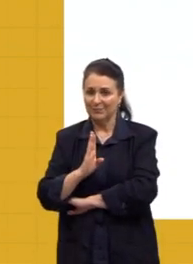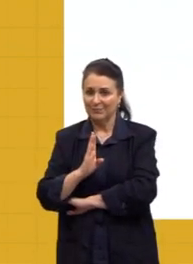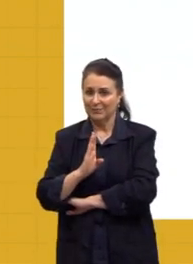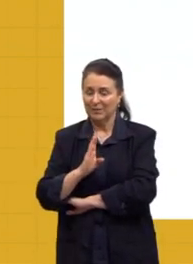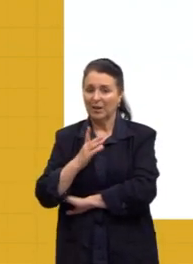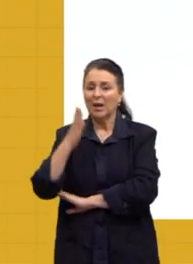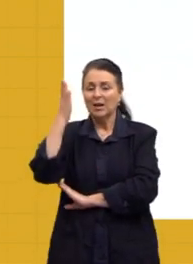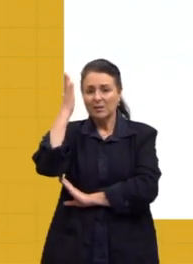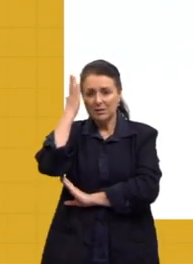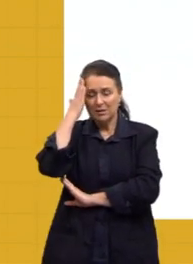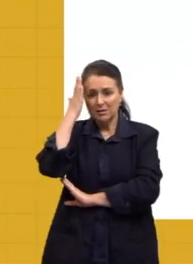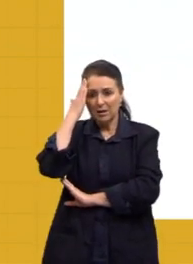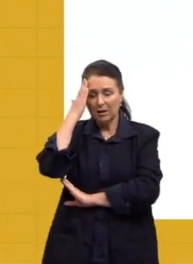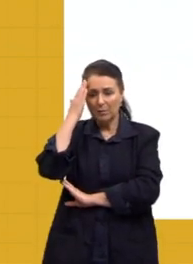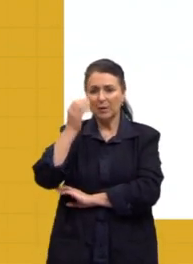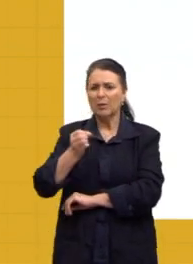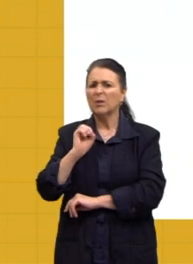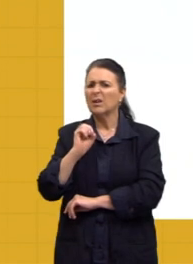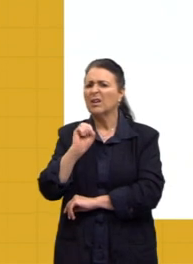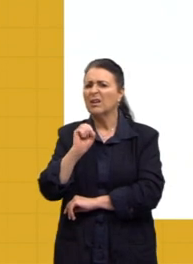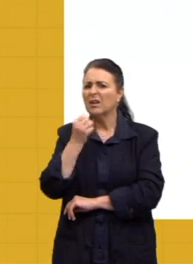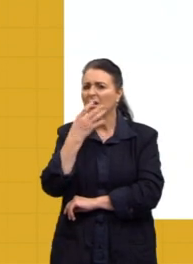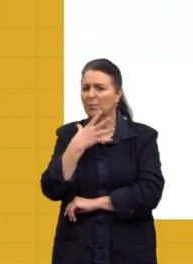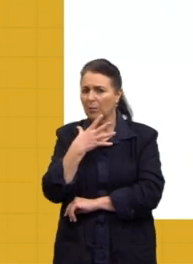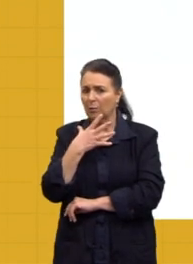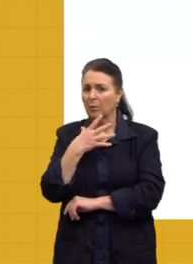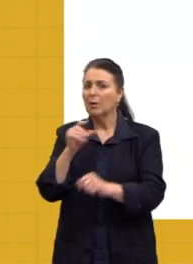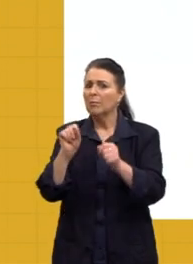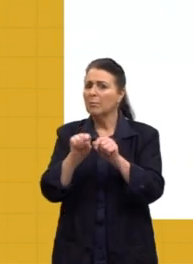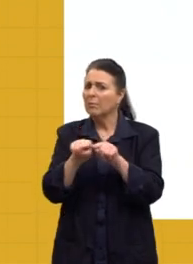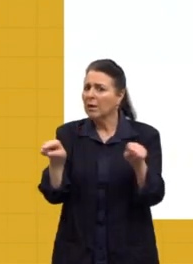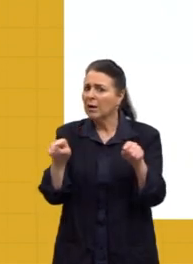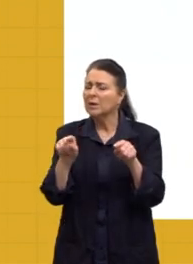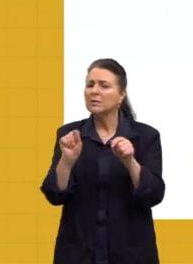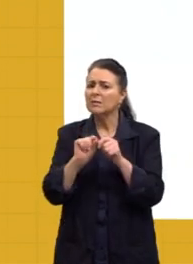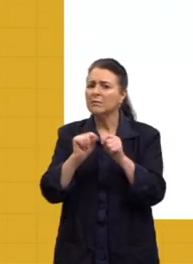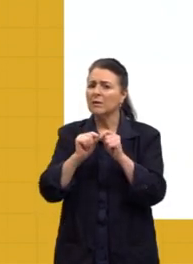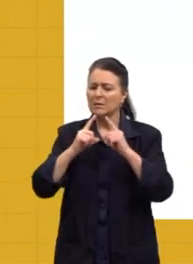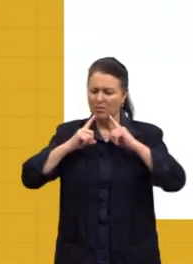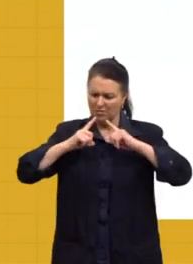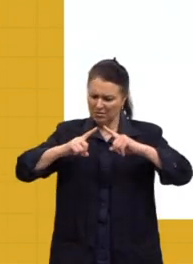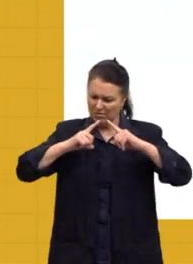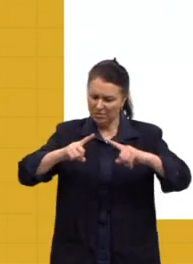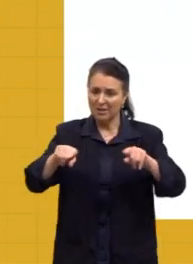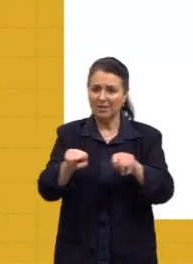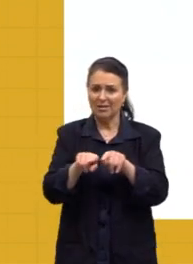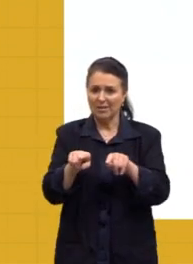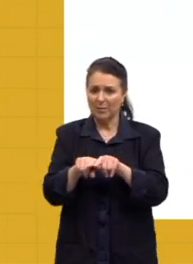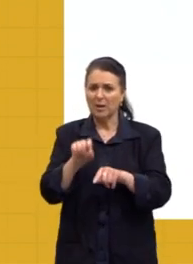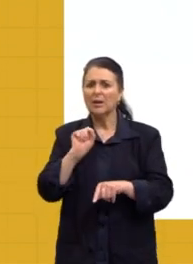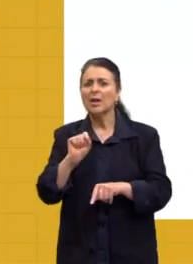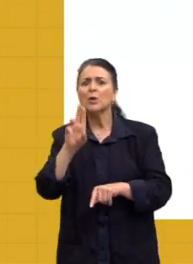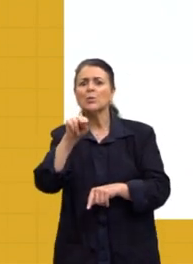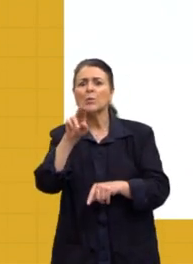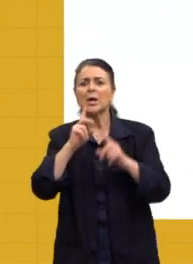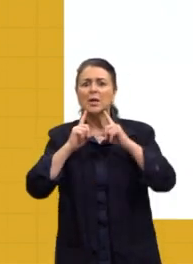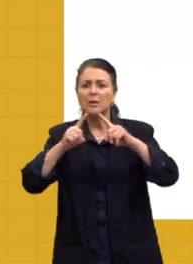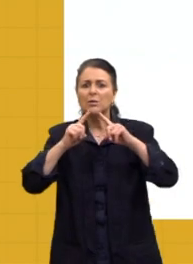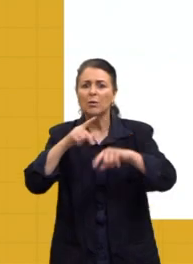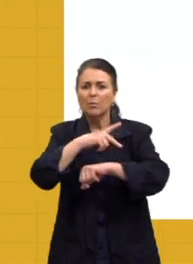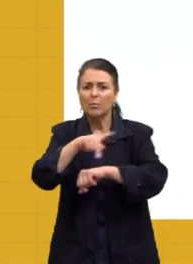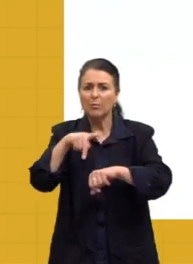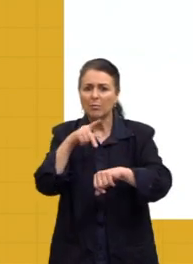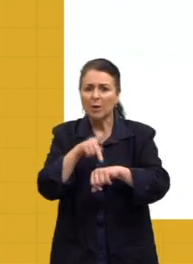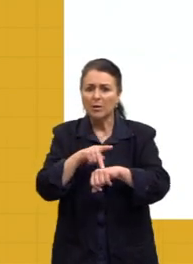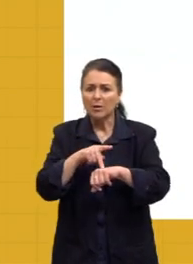saber que o nosso país é bom, mas, ao mesmo tempo, nós fazemos críticas a ele. E nós fazemos isso o tempo todo. Quem nunca criticou o seu país por